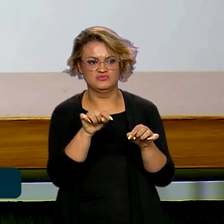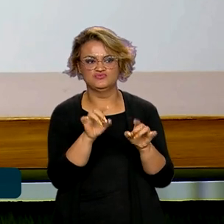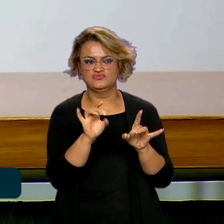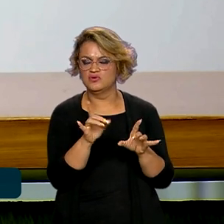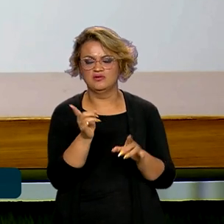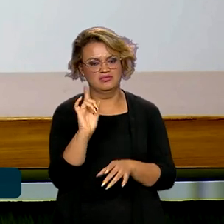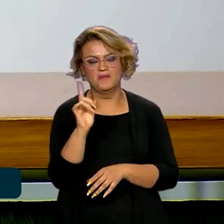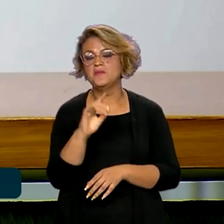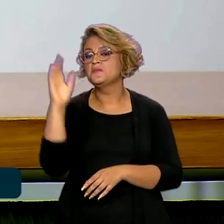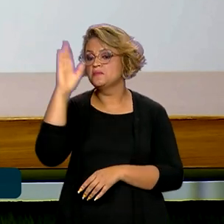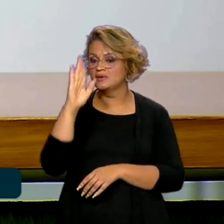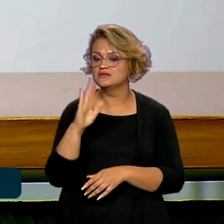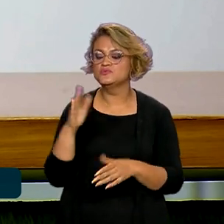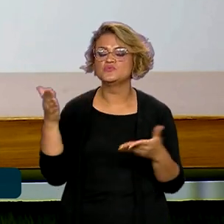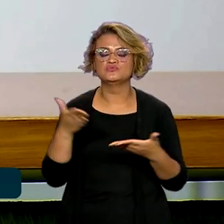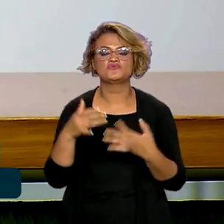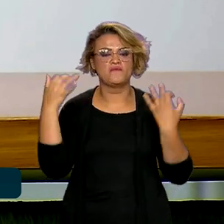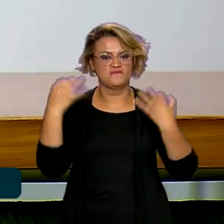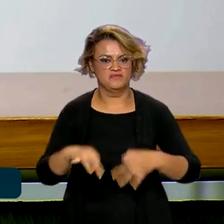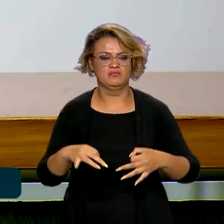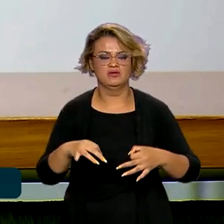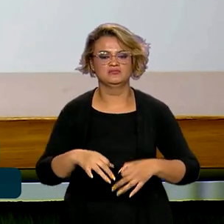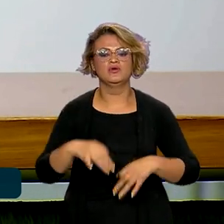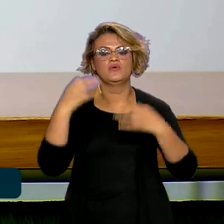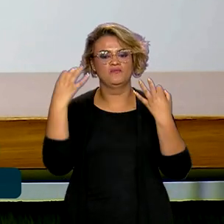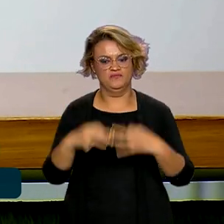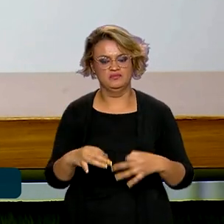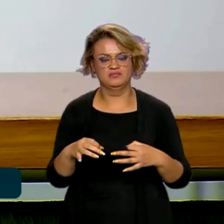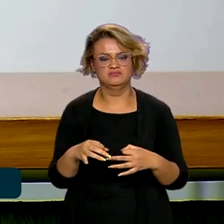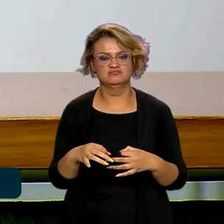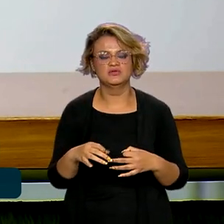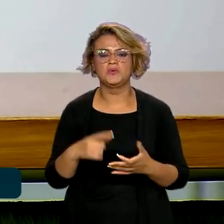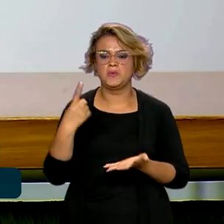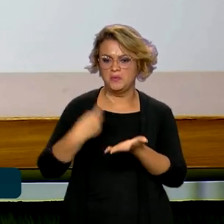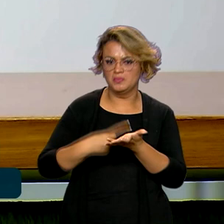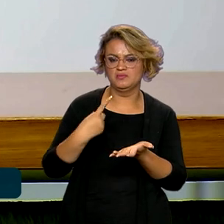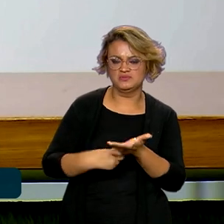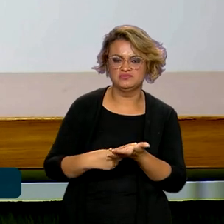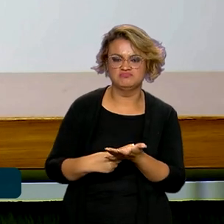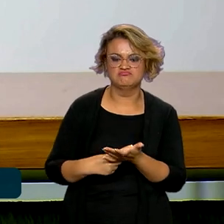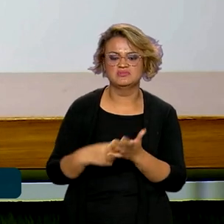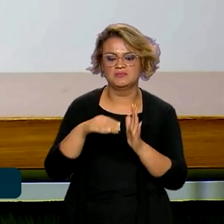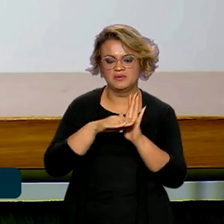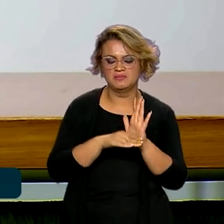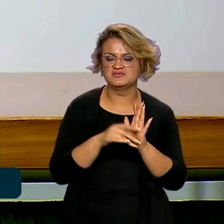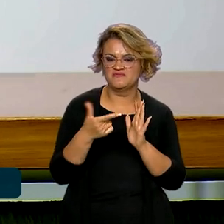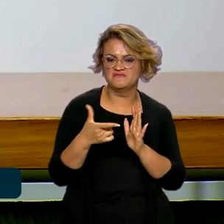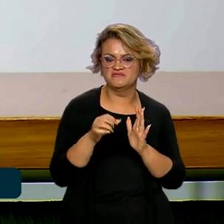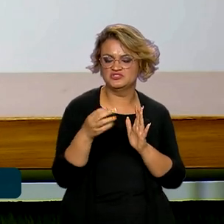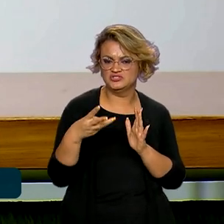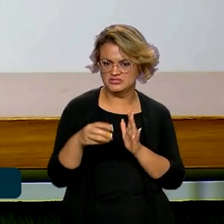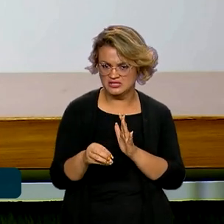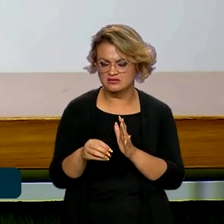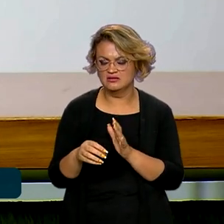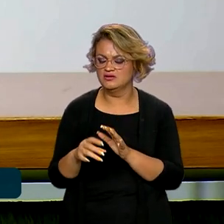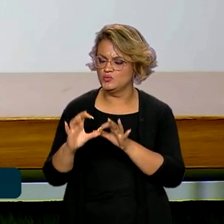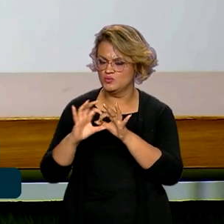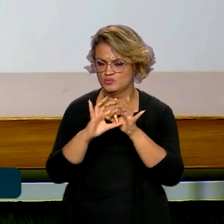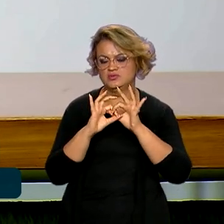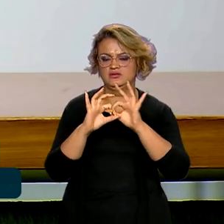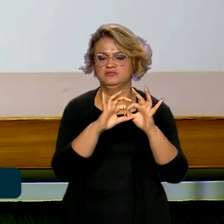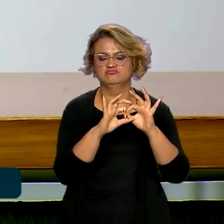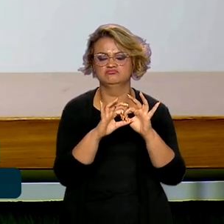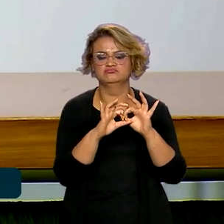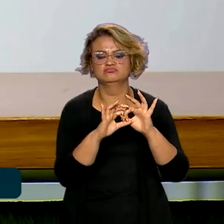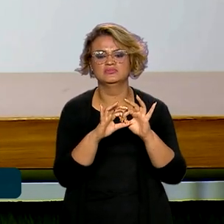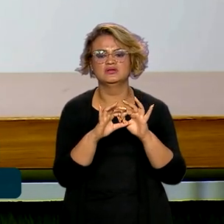Hoje o Brasil reafirma, portanto, seu compromisso com a Agenda 2030 em uníssono e